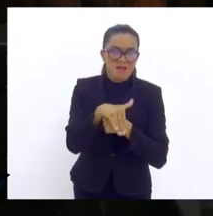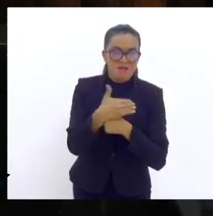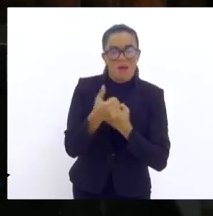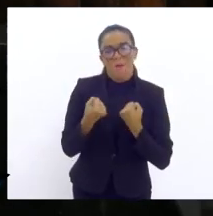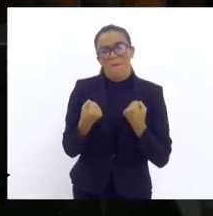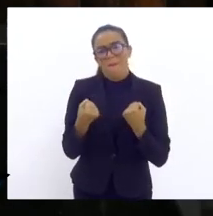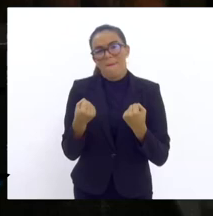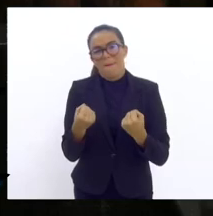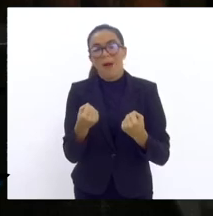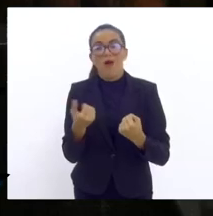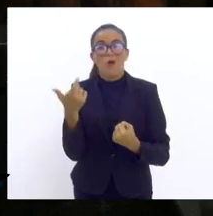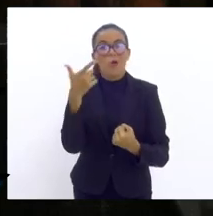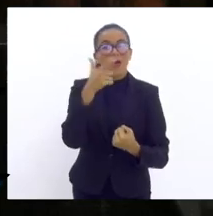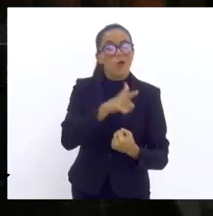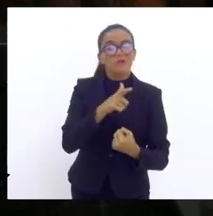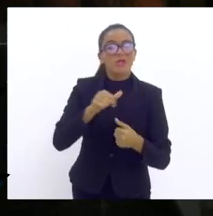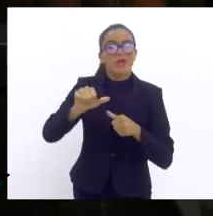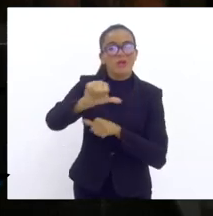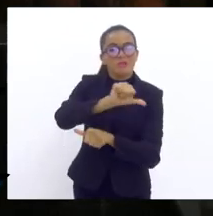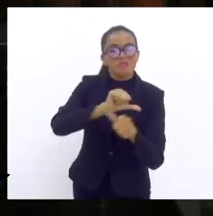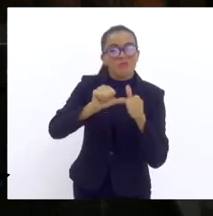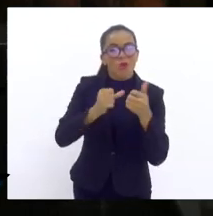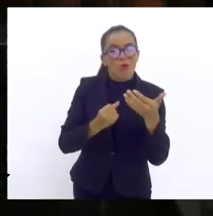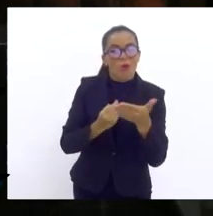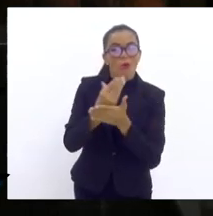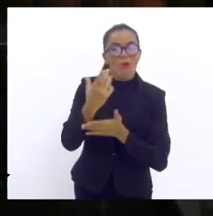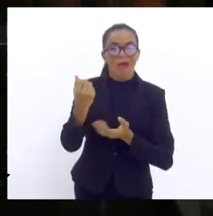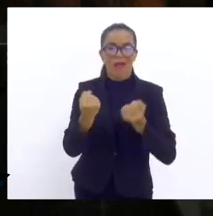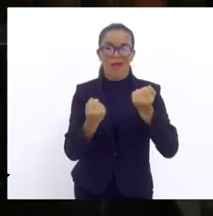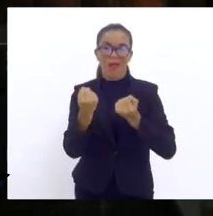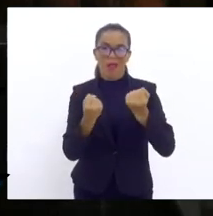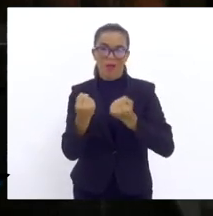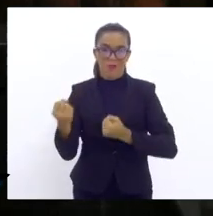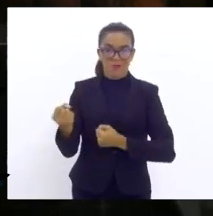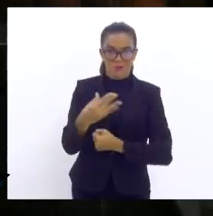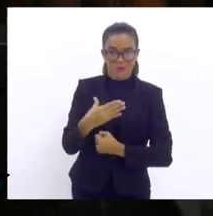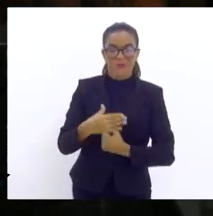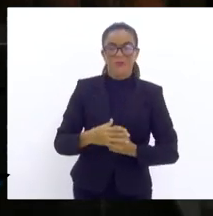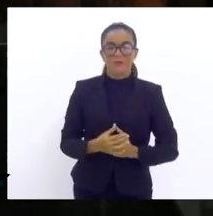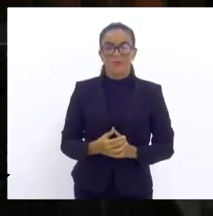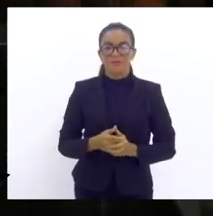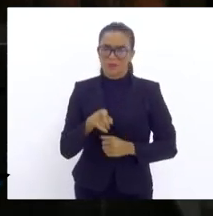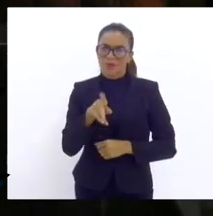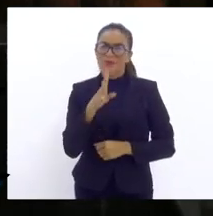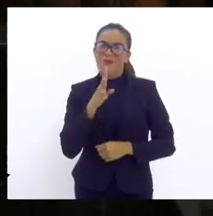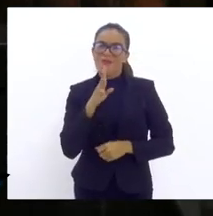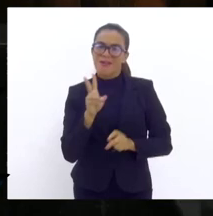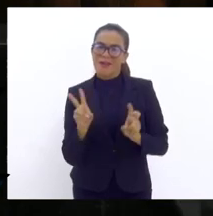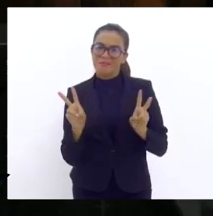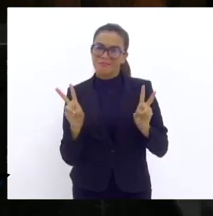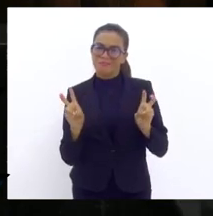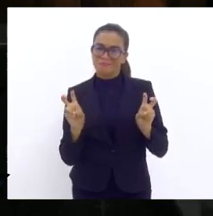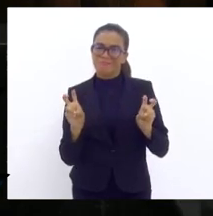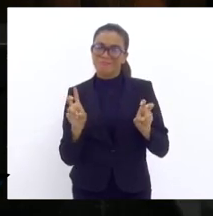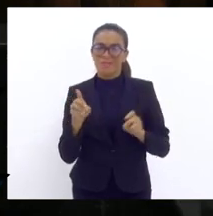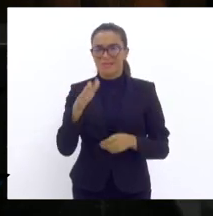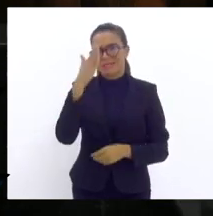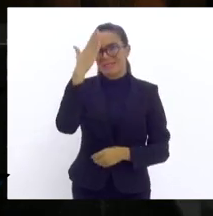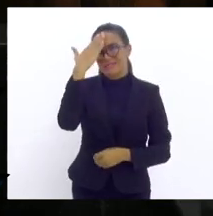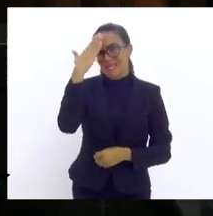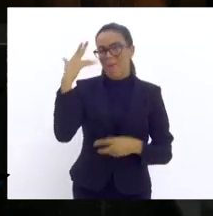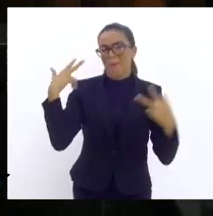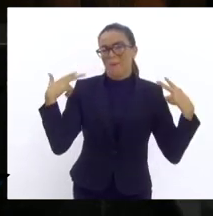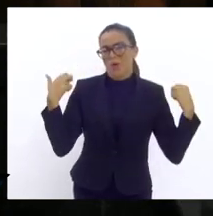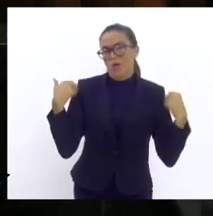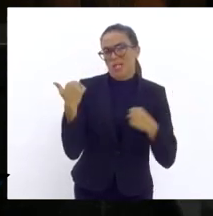renovarem as suas frotas. A senhora conhece bem o tema, sabe que um taxista com um